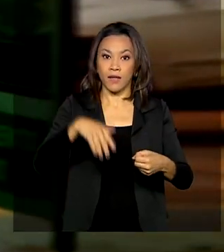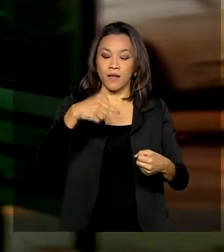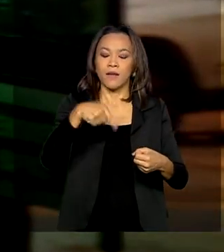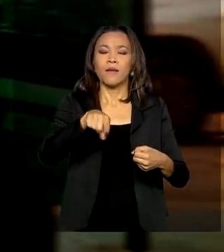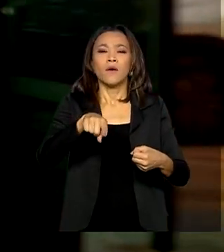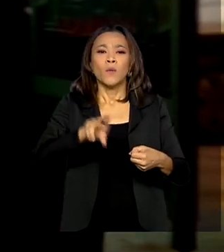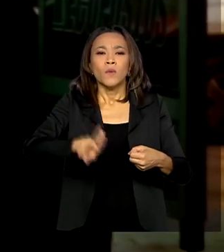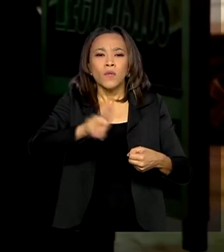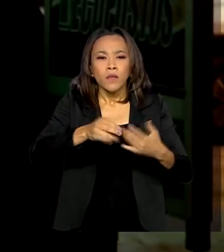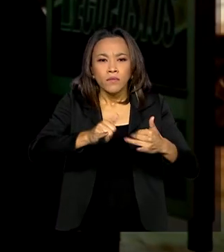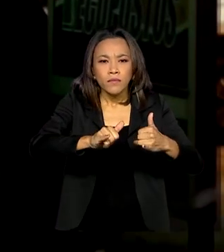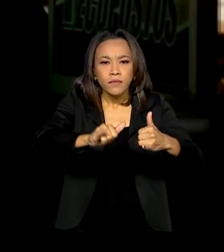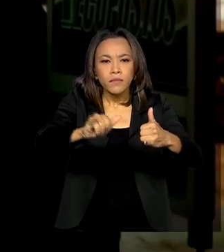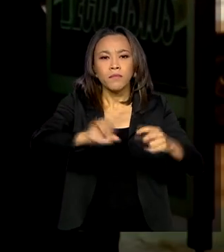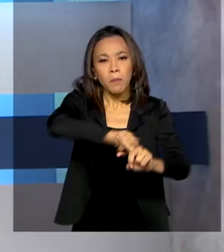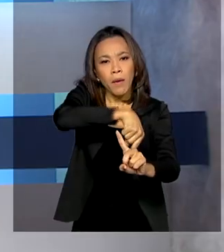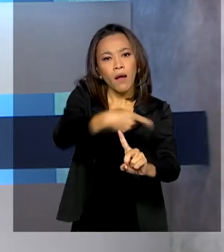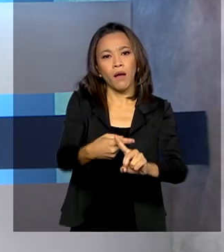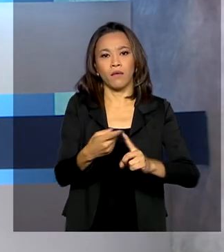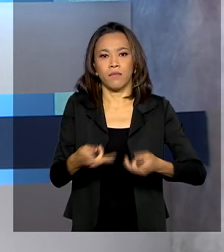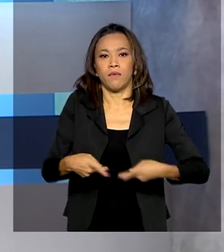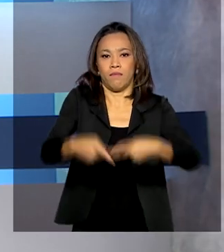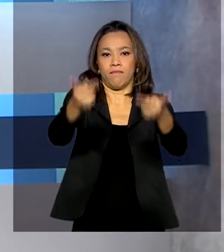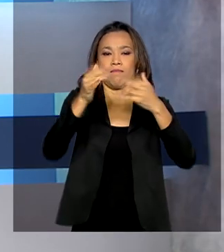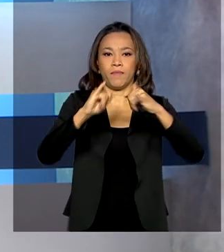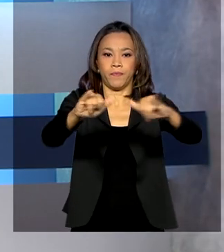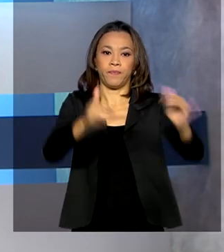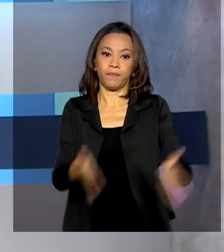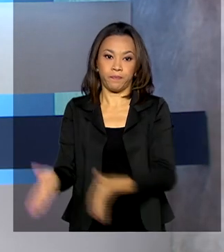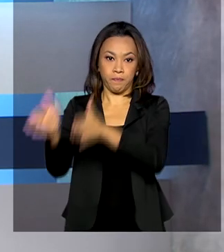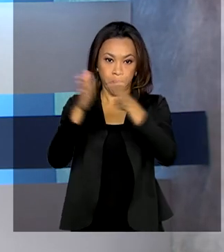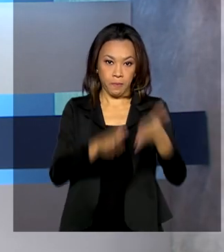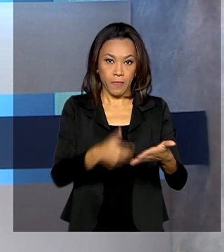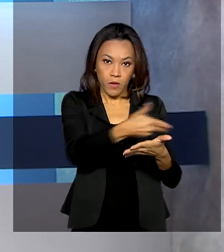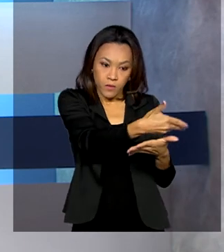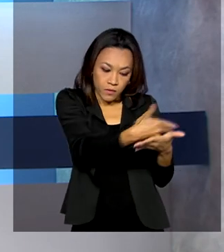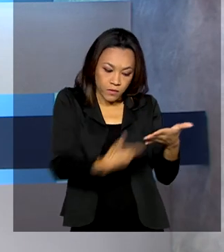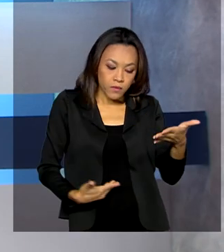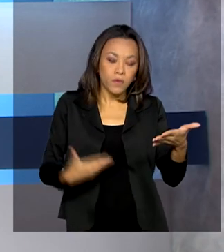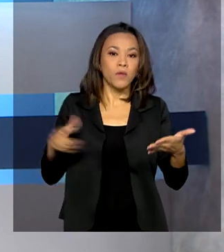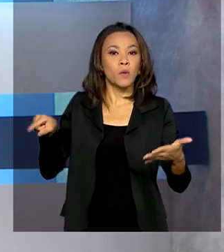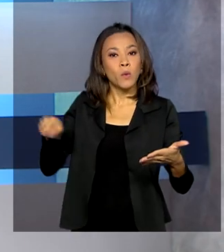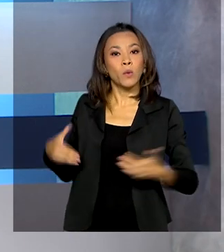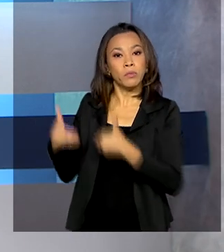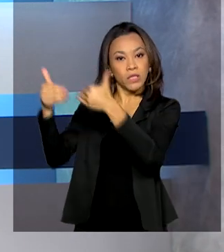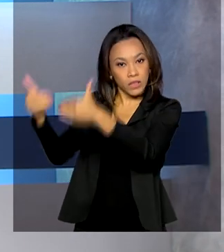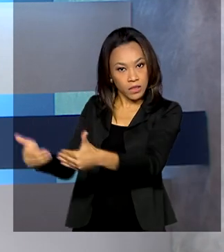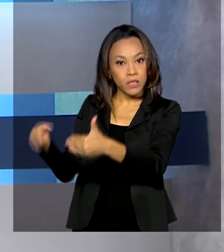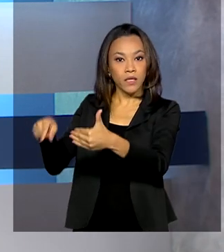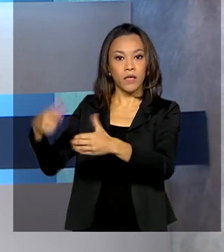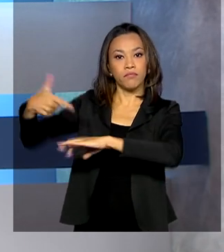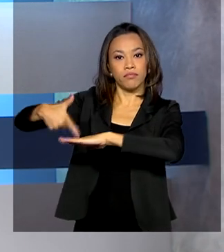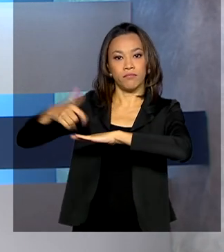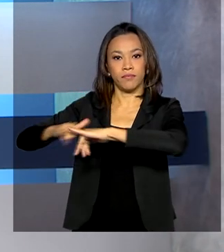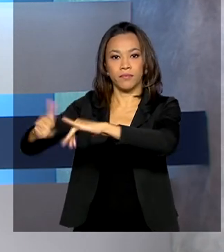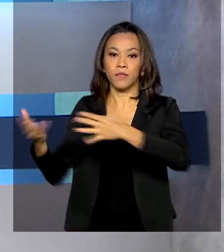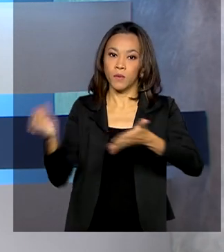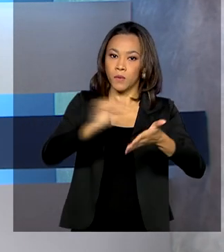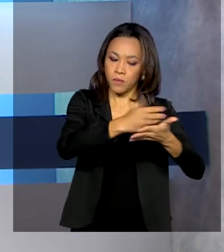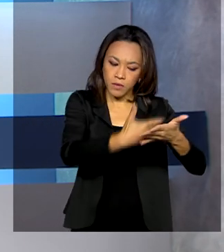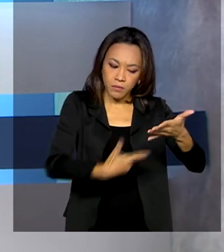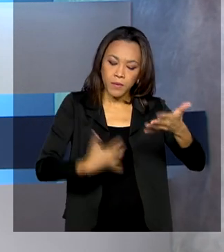energia elétrica adicionais. Em nota, o Ministério de Minas e Energia informou que 47